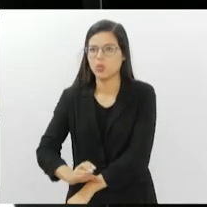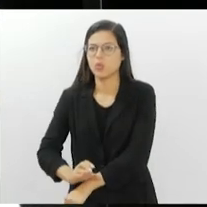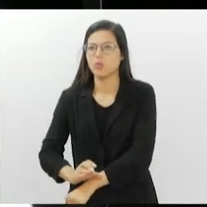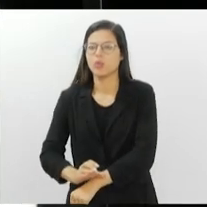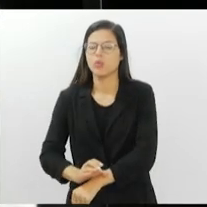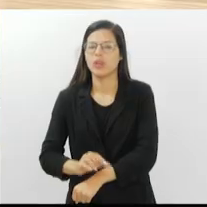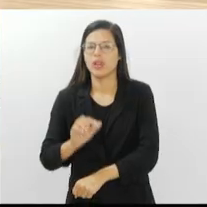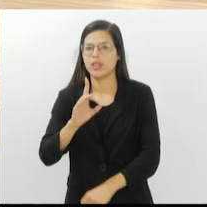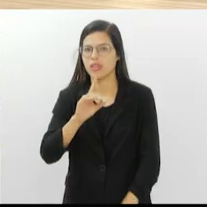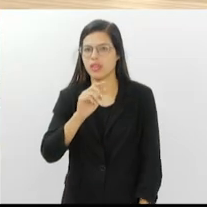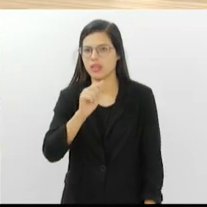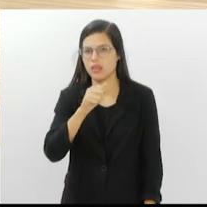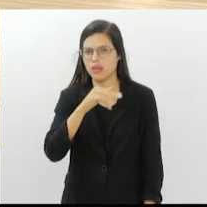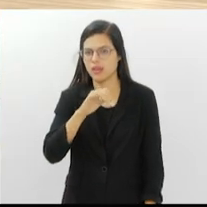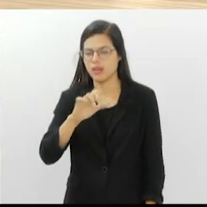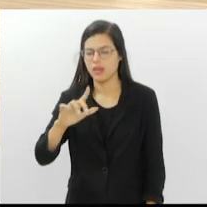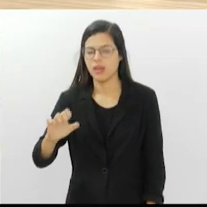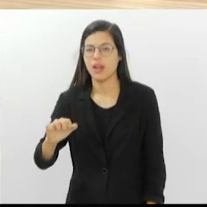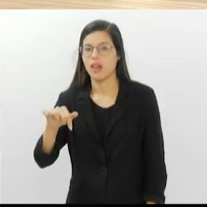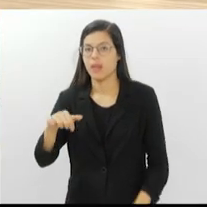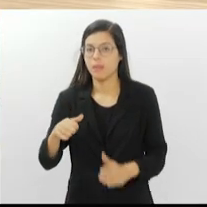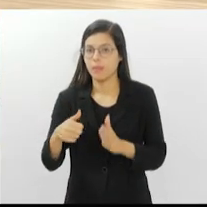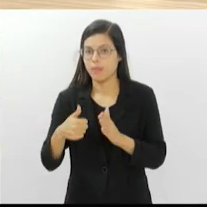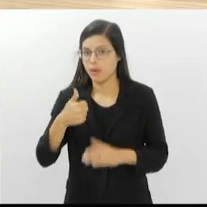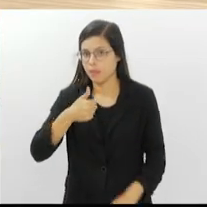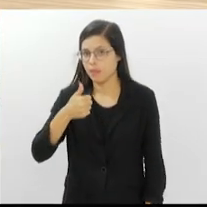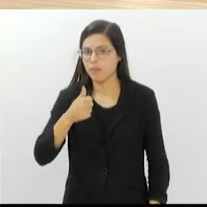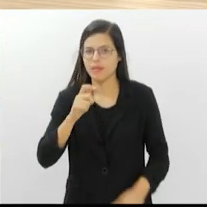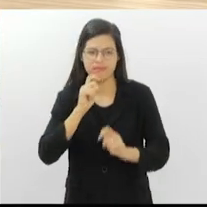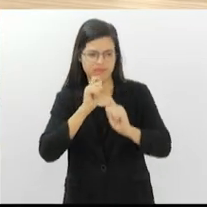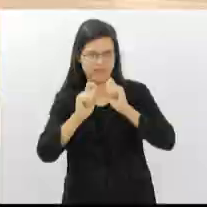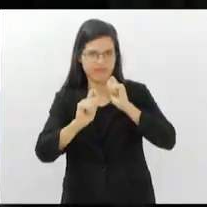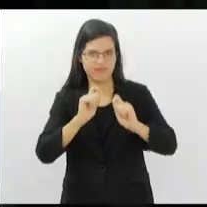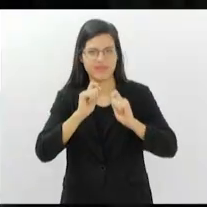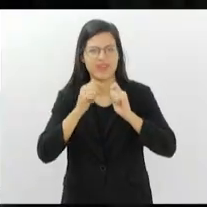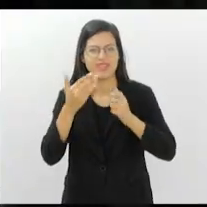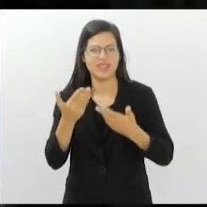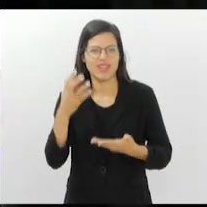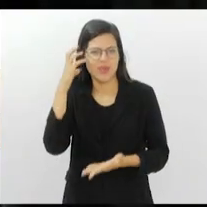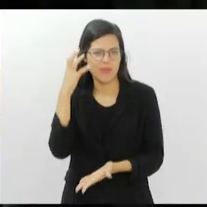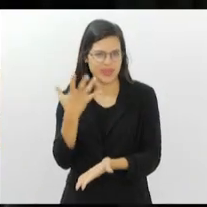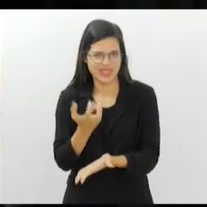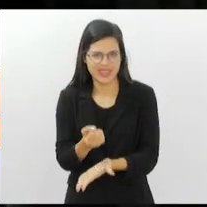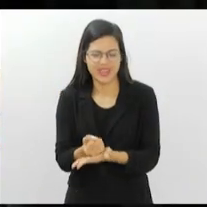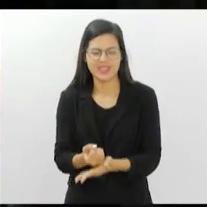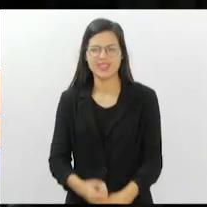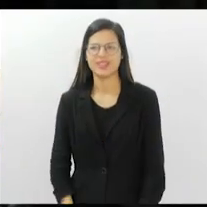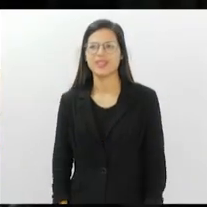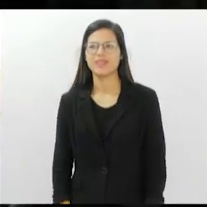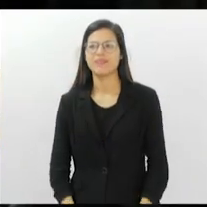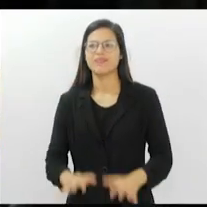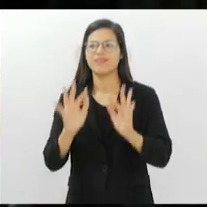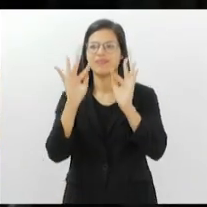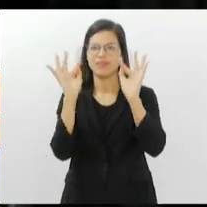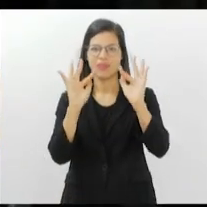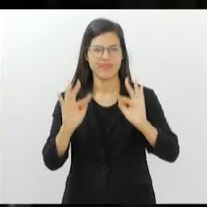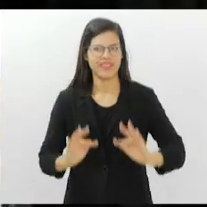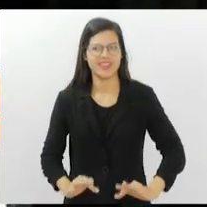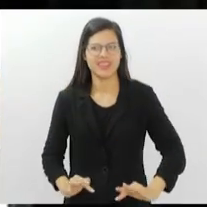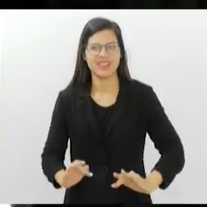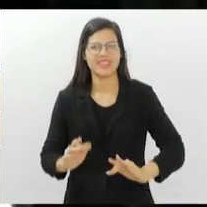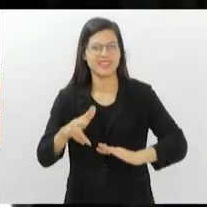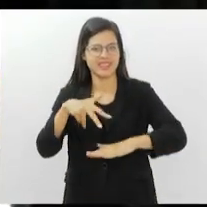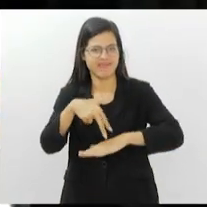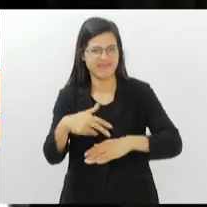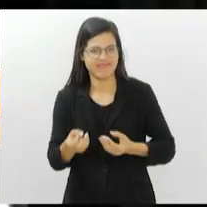Daniele Barros. Ela que foi a primeira entrevistada no FUNARJCAST. Estou super feliz de estar aqui em mais uma entrega